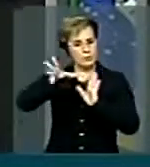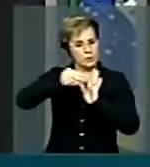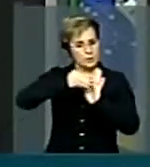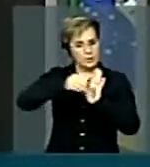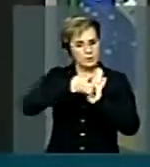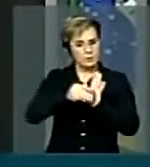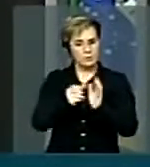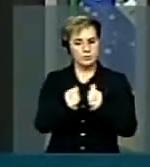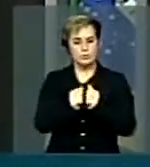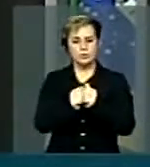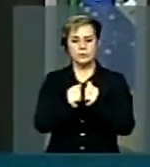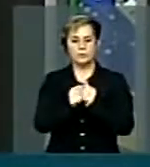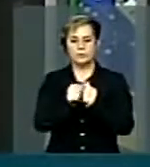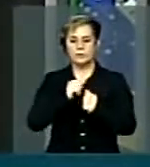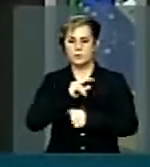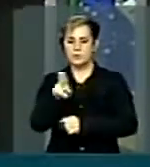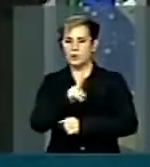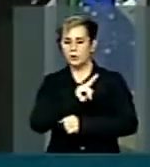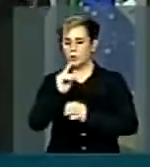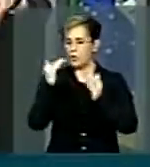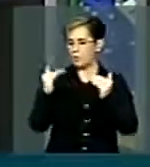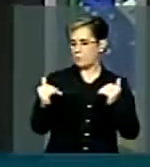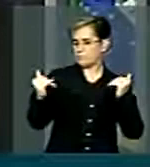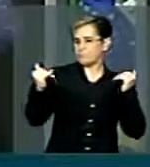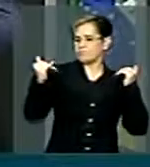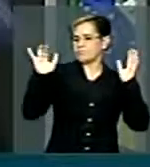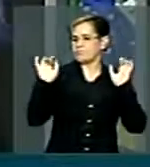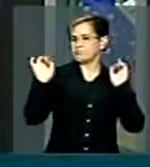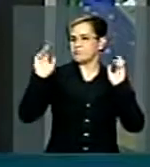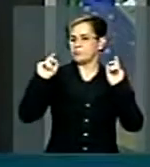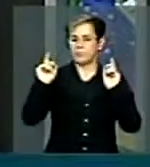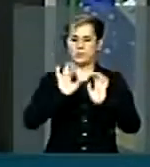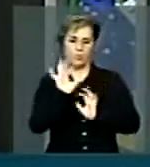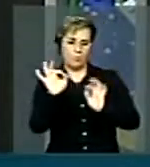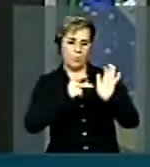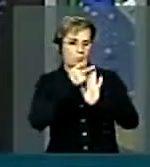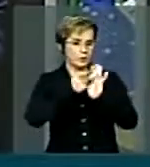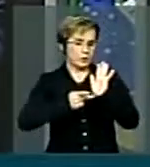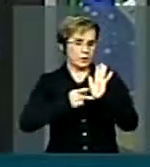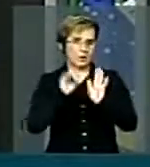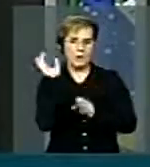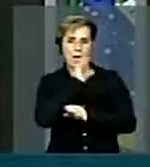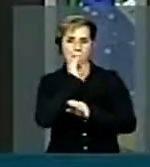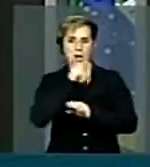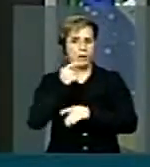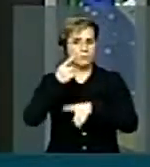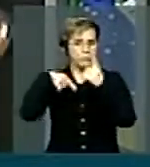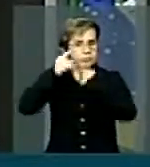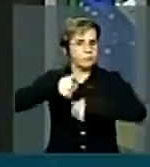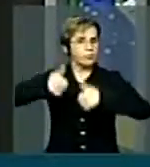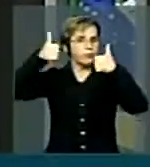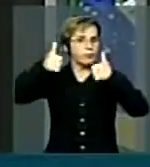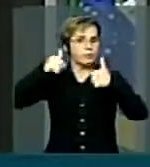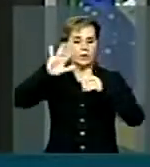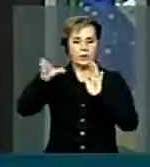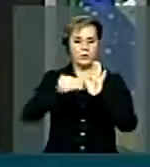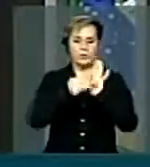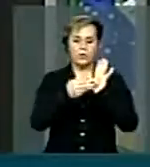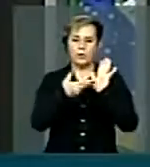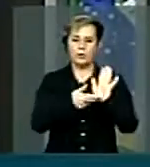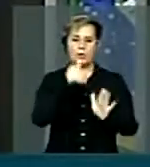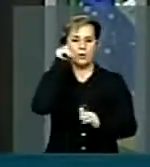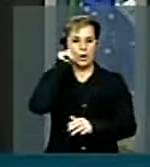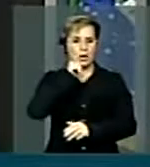que recebeu um nome pomposo, Programa de Aceleração do Crescimento, colocou lá a Dilma